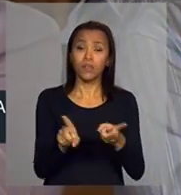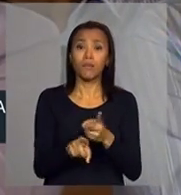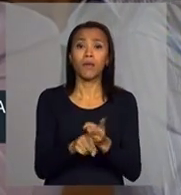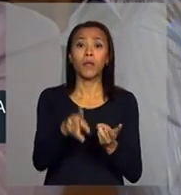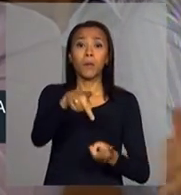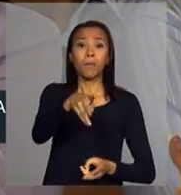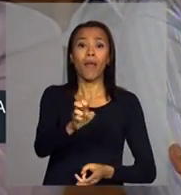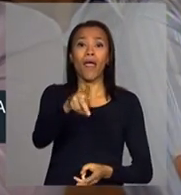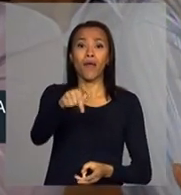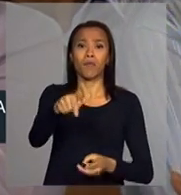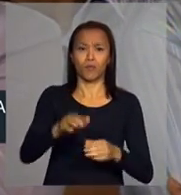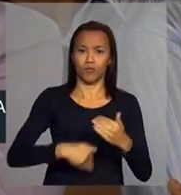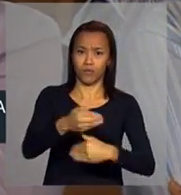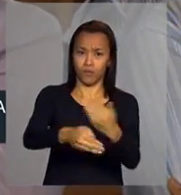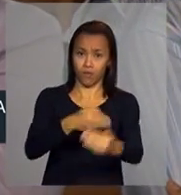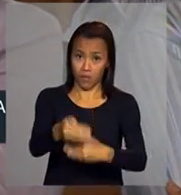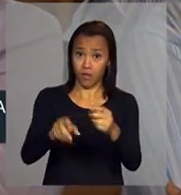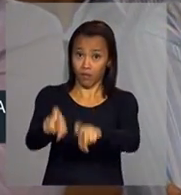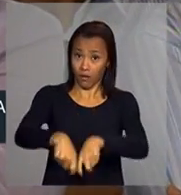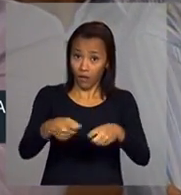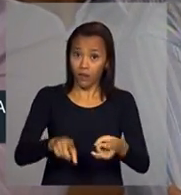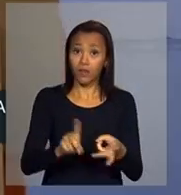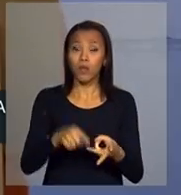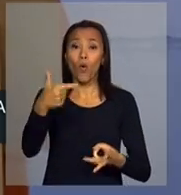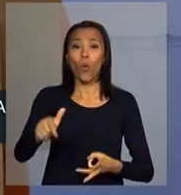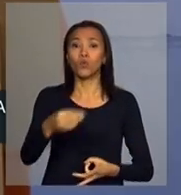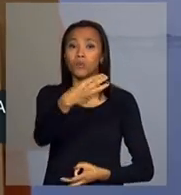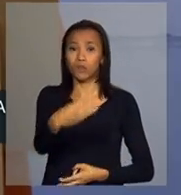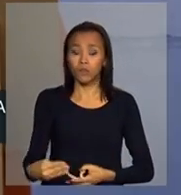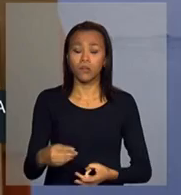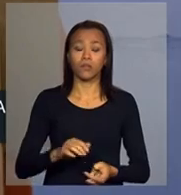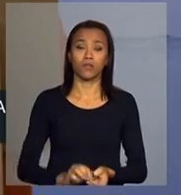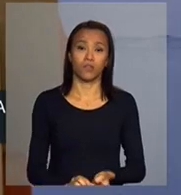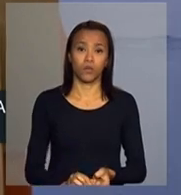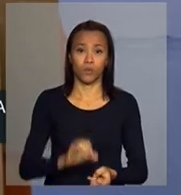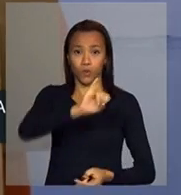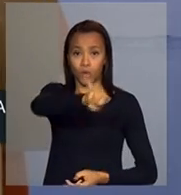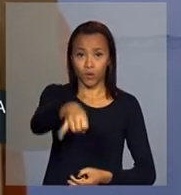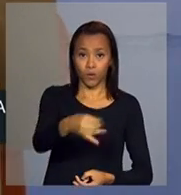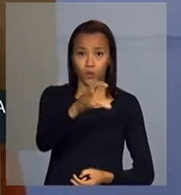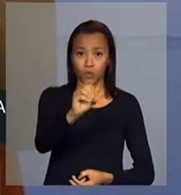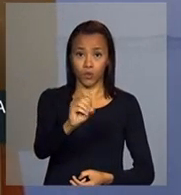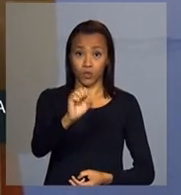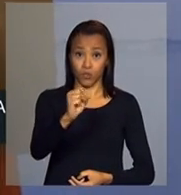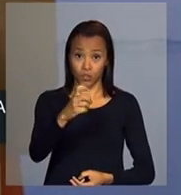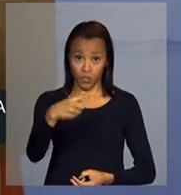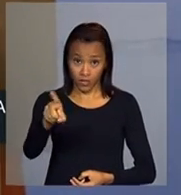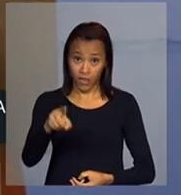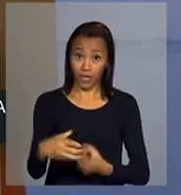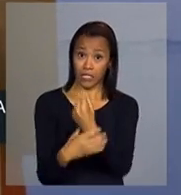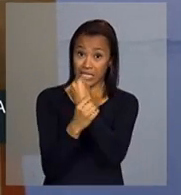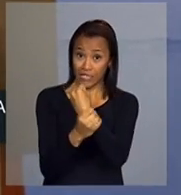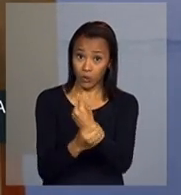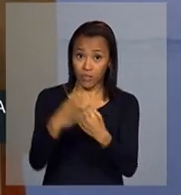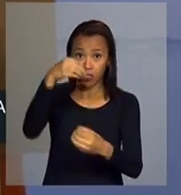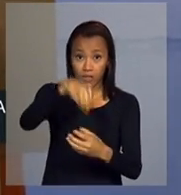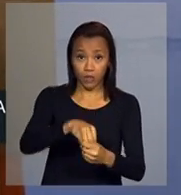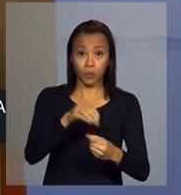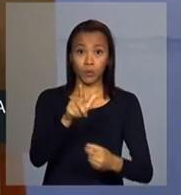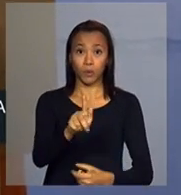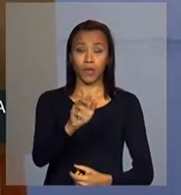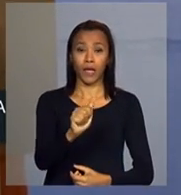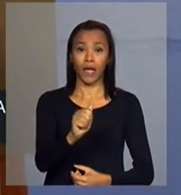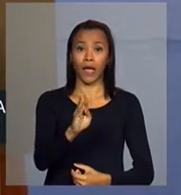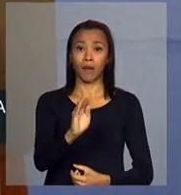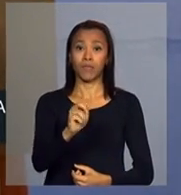Desenvolvimento Agrário, o ministro José Elito, do Gabinete de Segurança e a Helena Chagas,